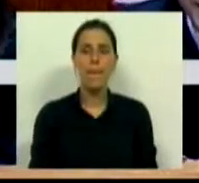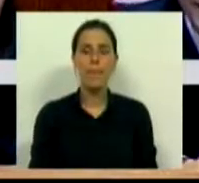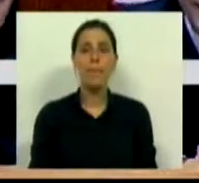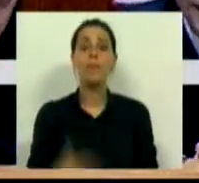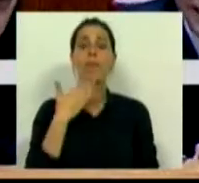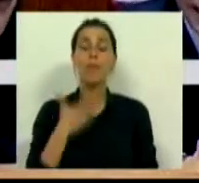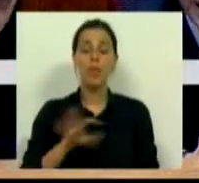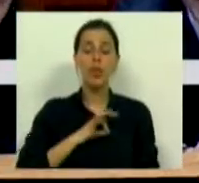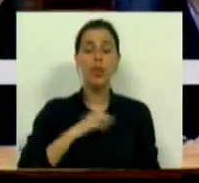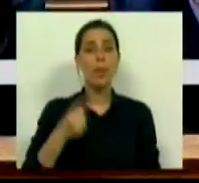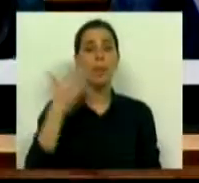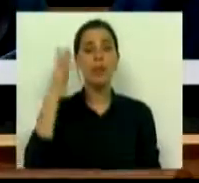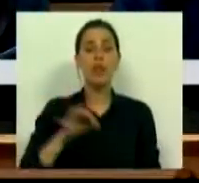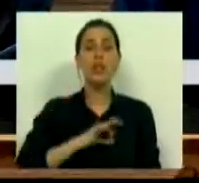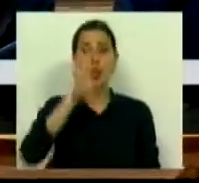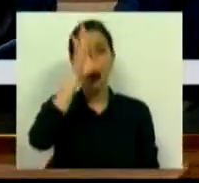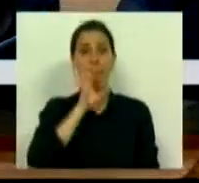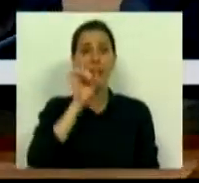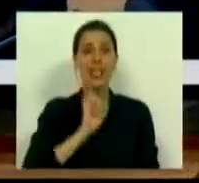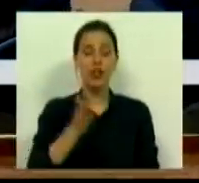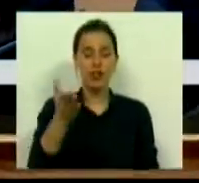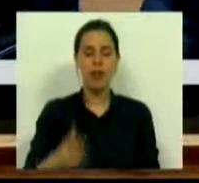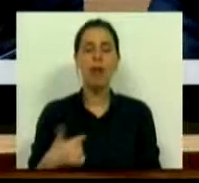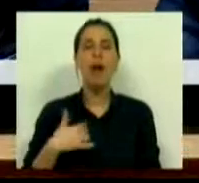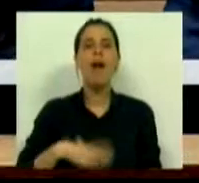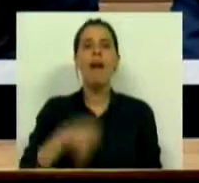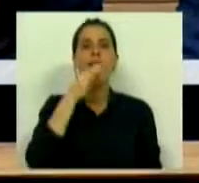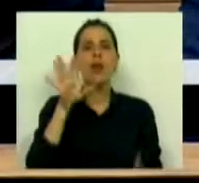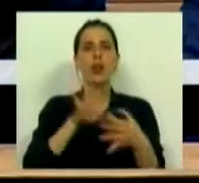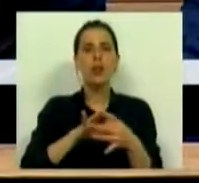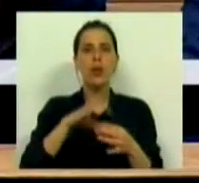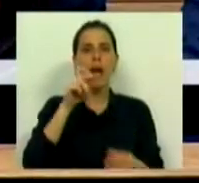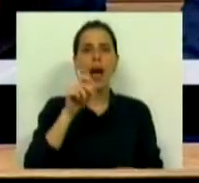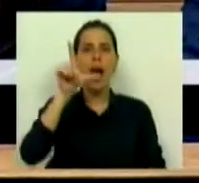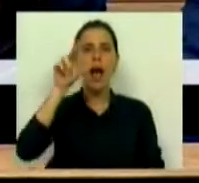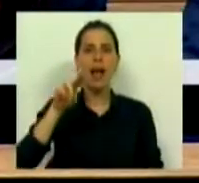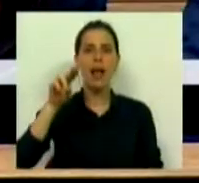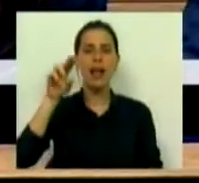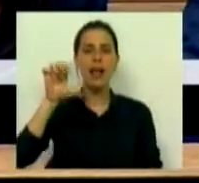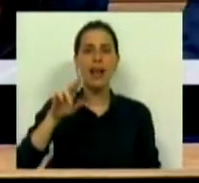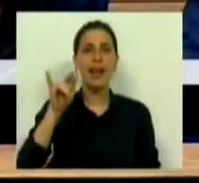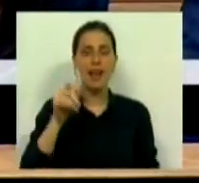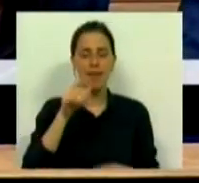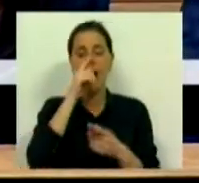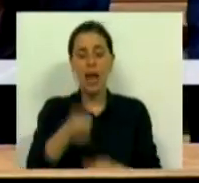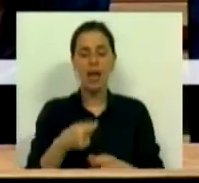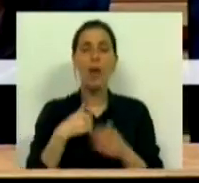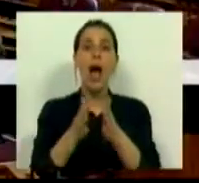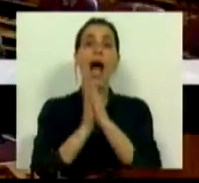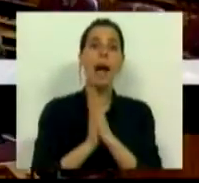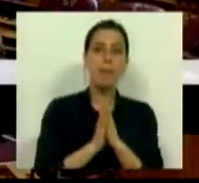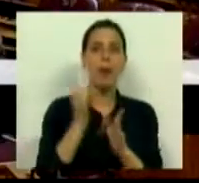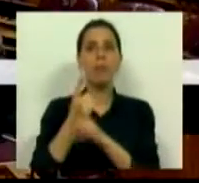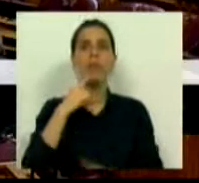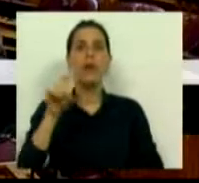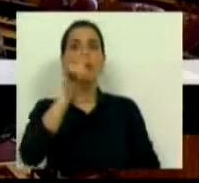Muito obrigado, Sr. Presidente, Sra. Ministra. Queria-lhe falar sobre o Alqueva Agrícola, fazendo-lhe um apelo e deixando-lhe uma pergunta.